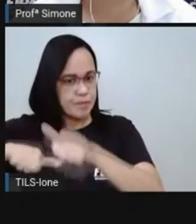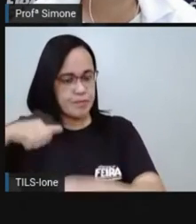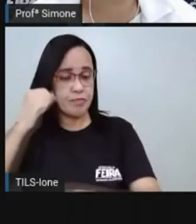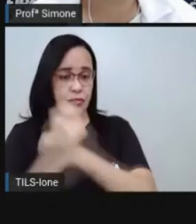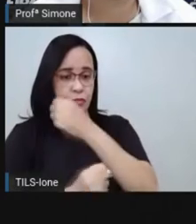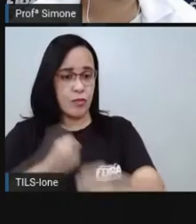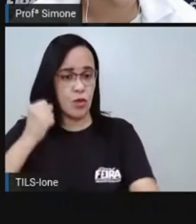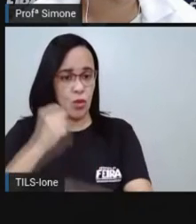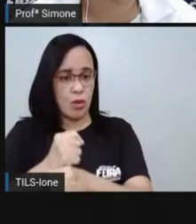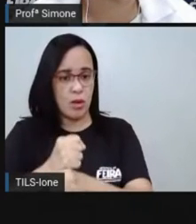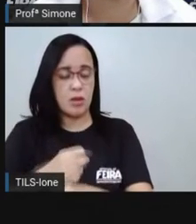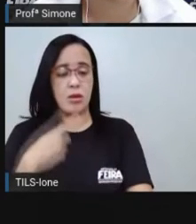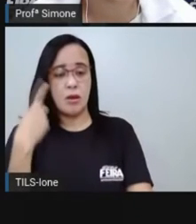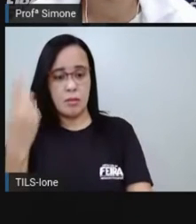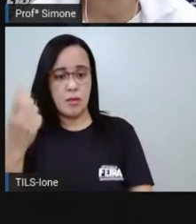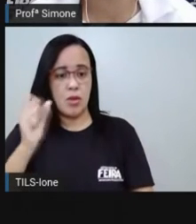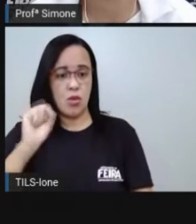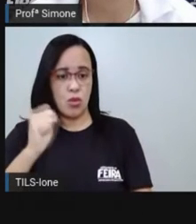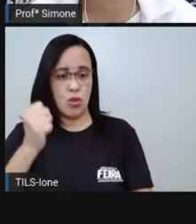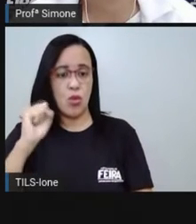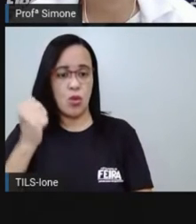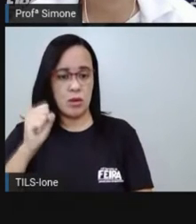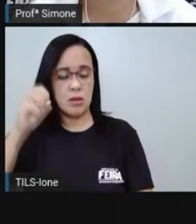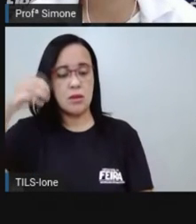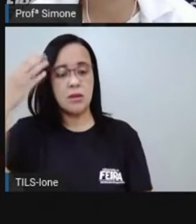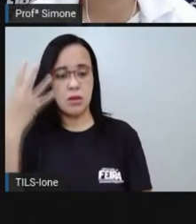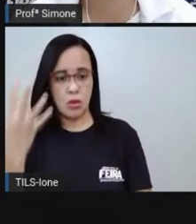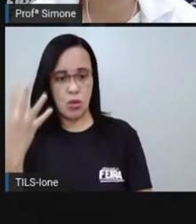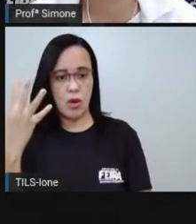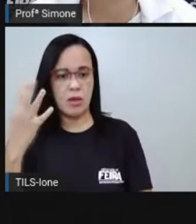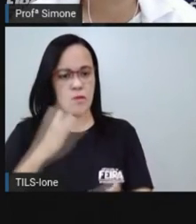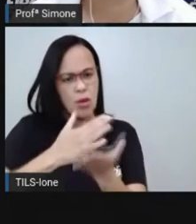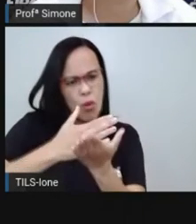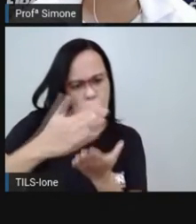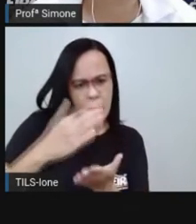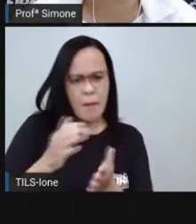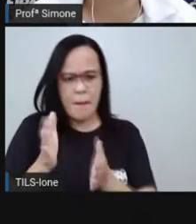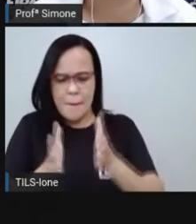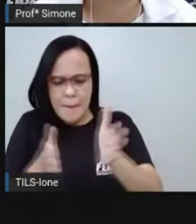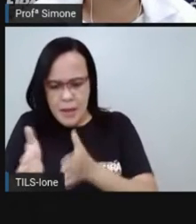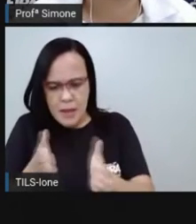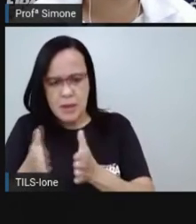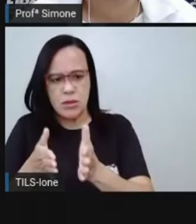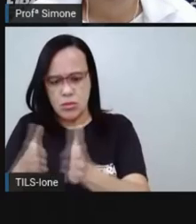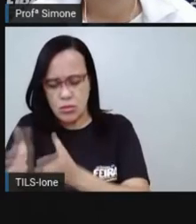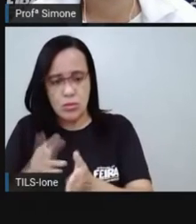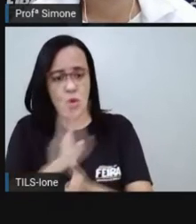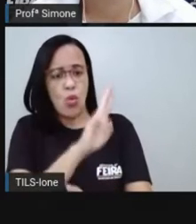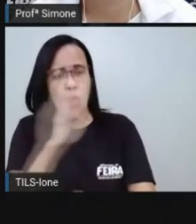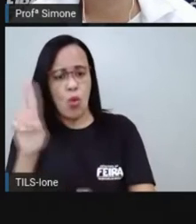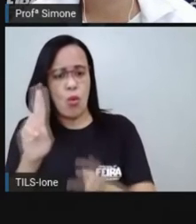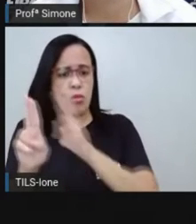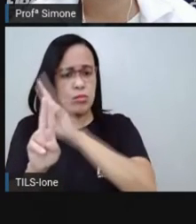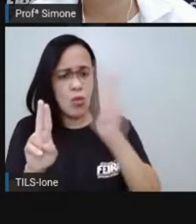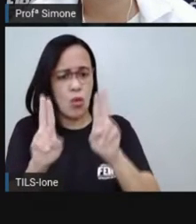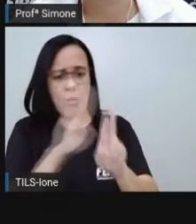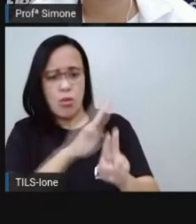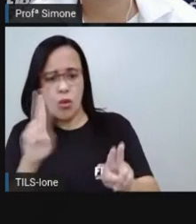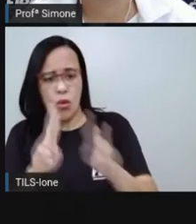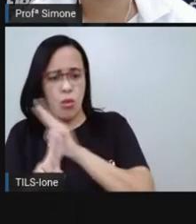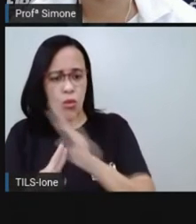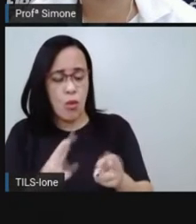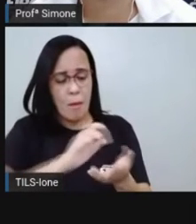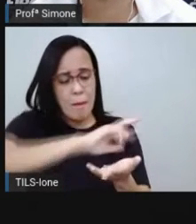de 1894. E aí, aqui começa um período que tem vários nomes. Pode ser chamado de